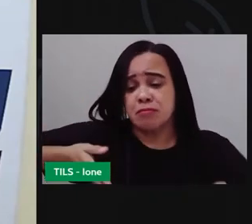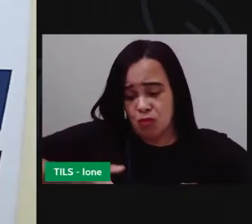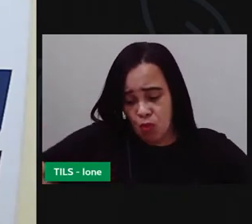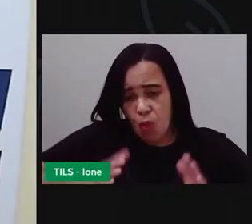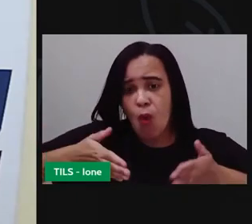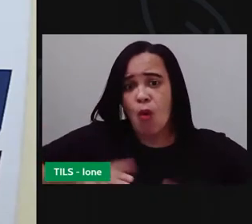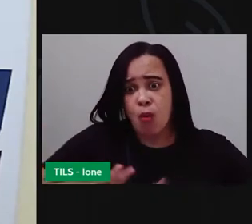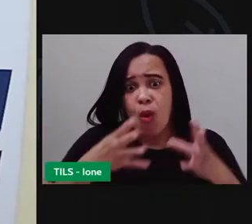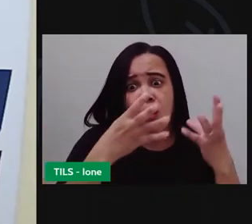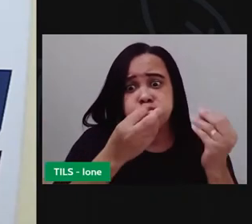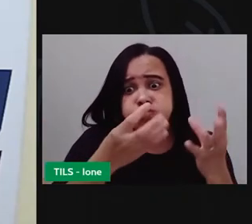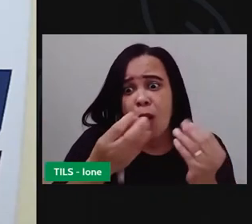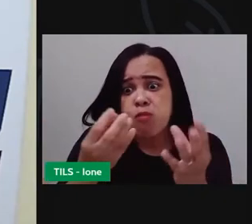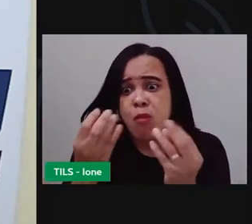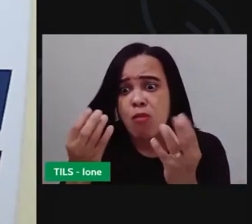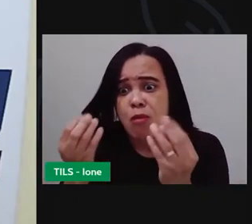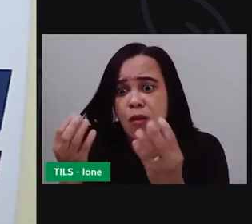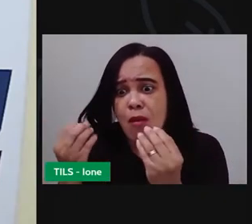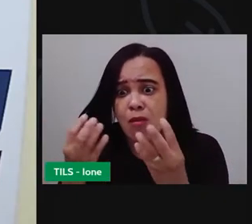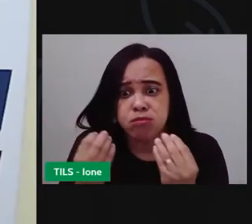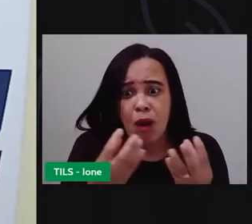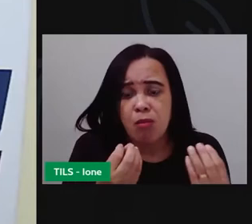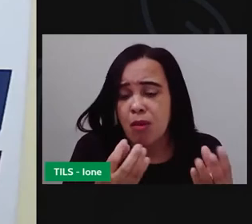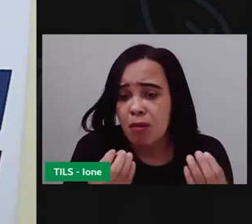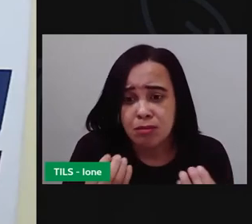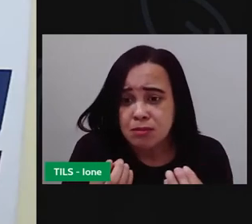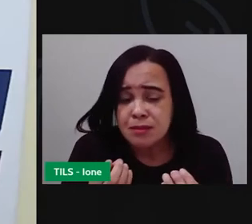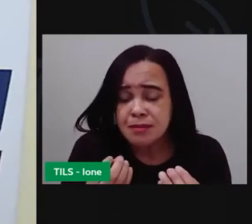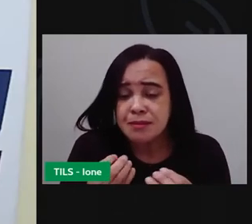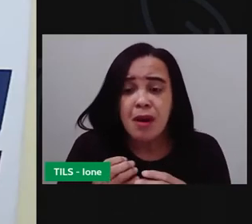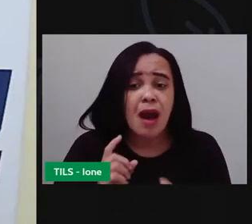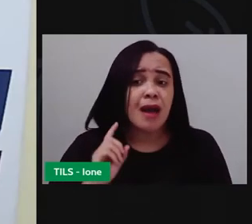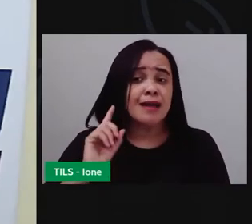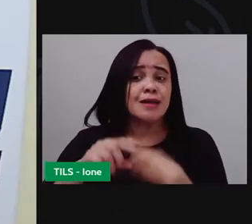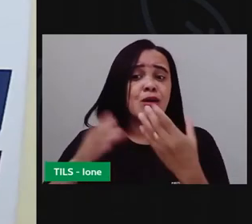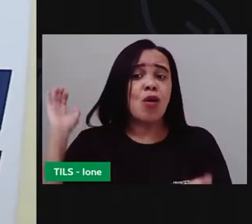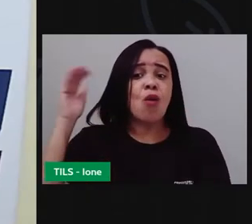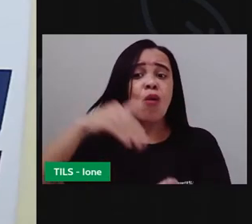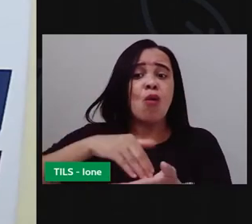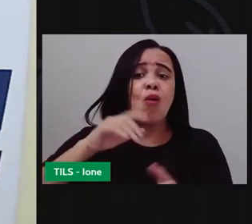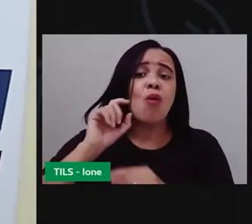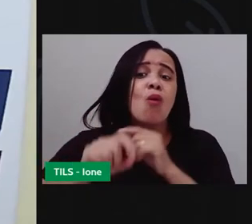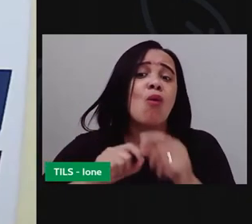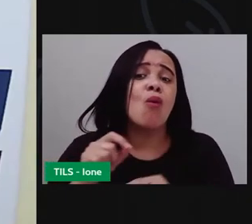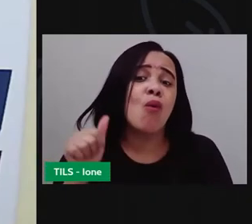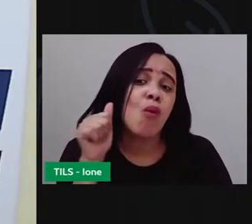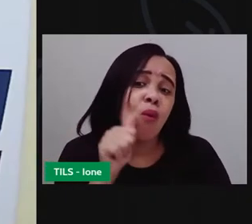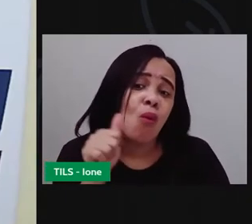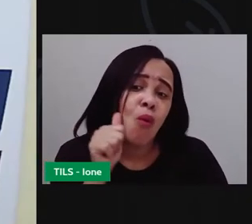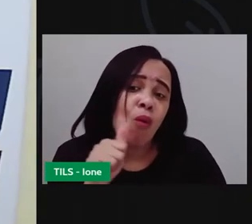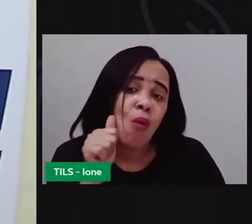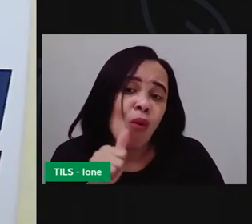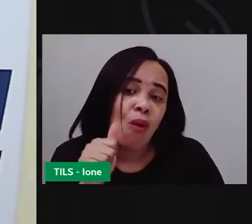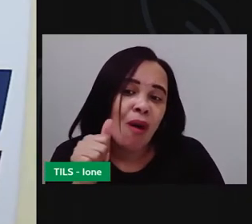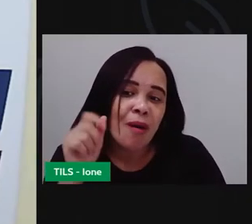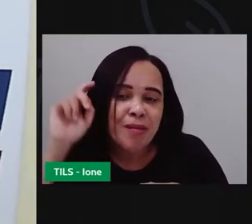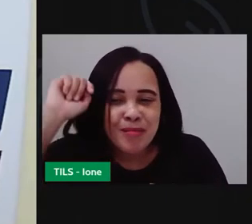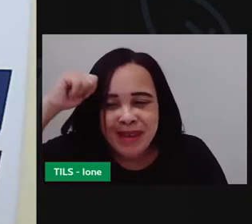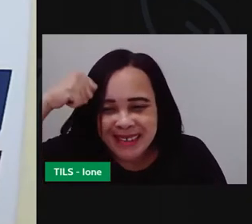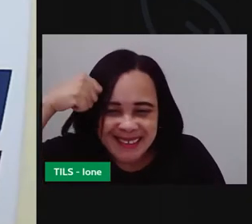Olha! E finalmente, veio a coelhinha tão desejada. Uma coelhinha